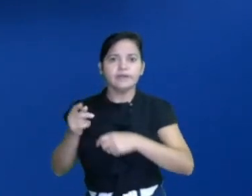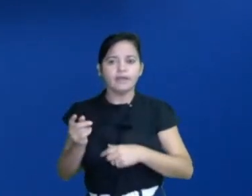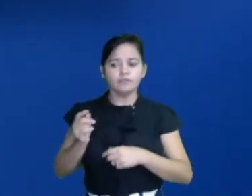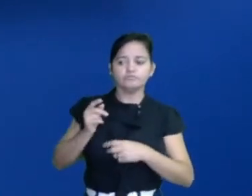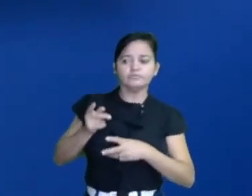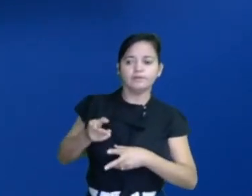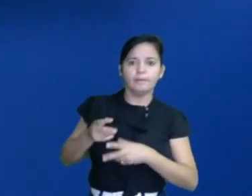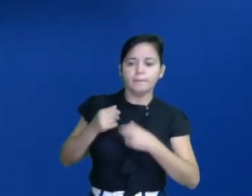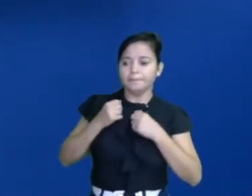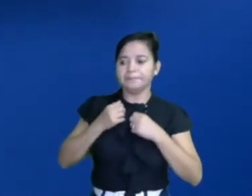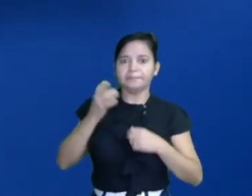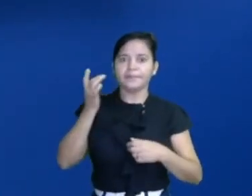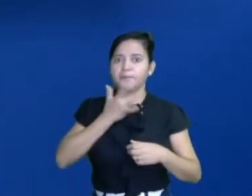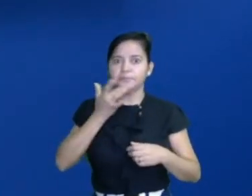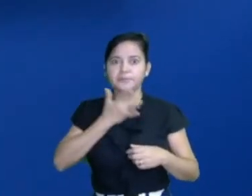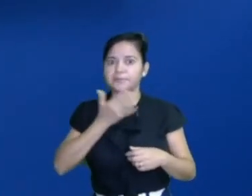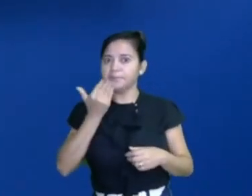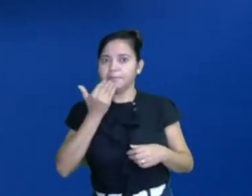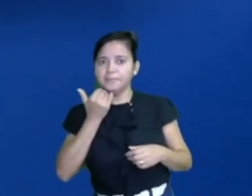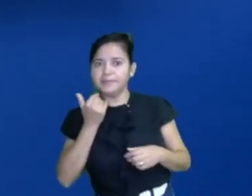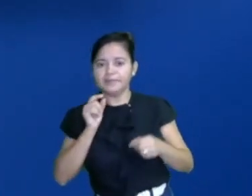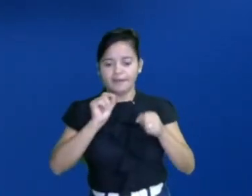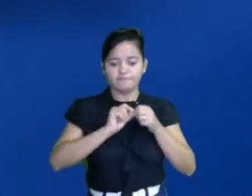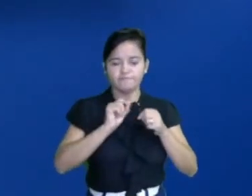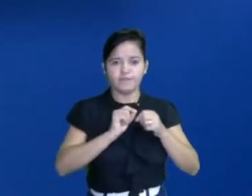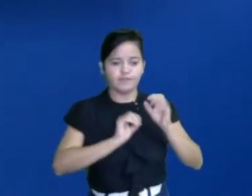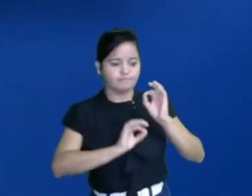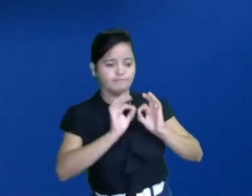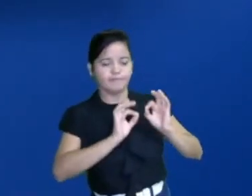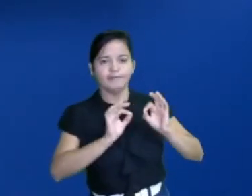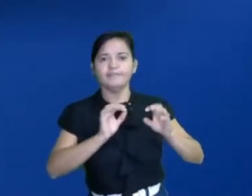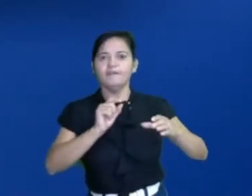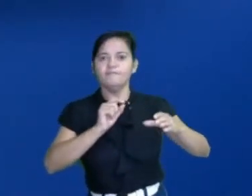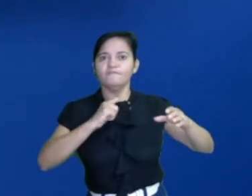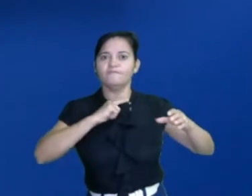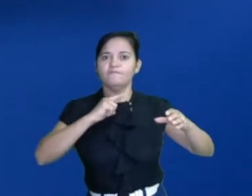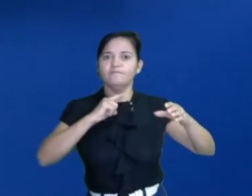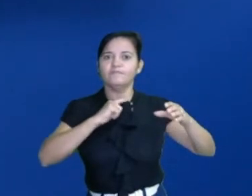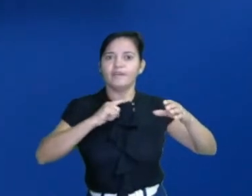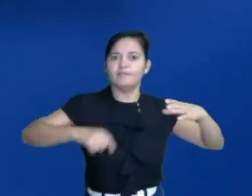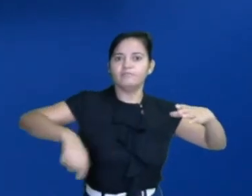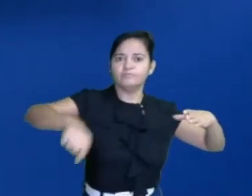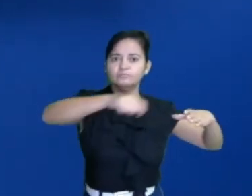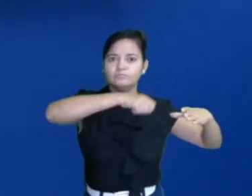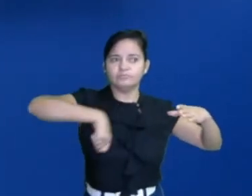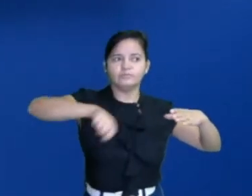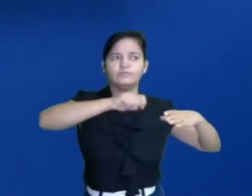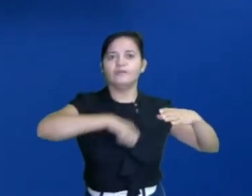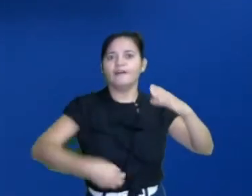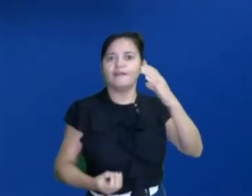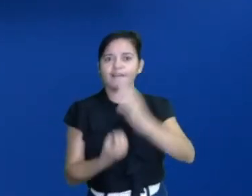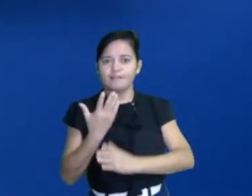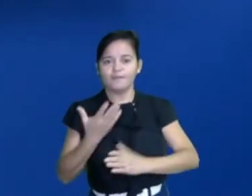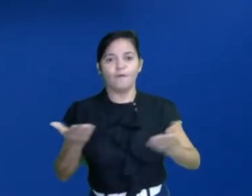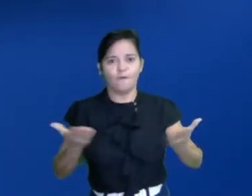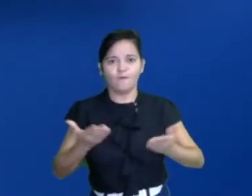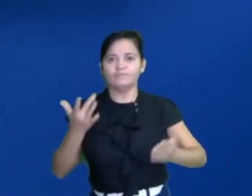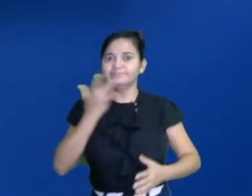causa, pôs o nosso temperuzinho brasileiro e tornou-se a delícia que é hoje. Tá certo?